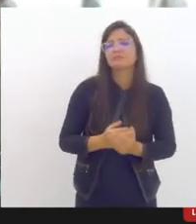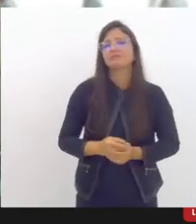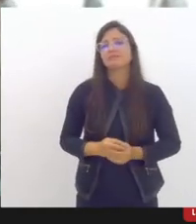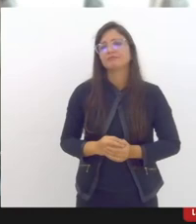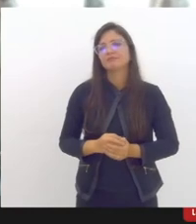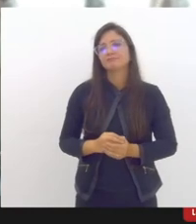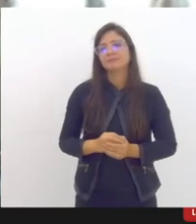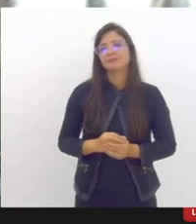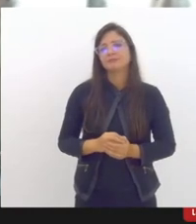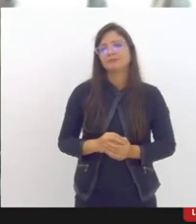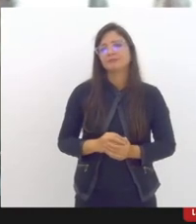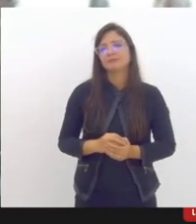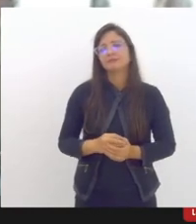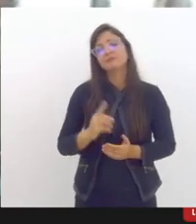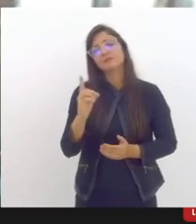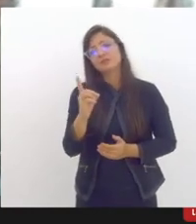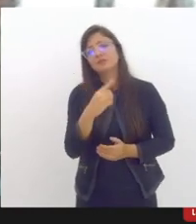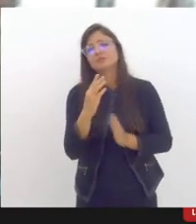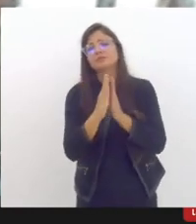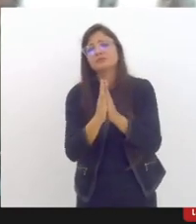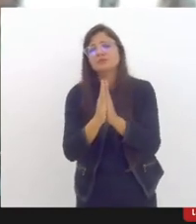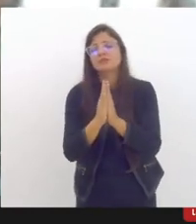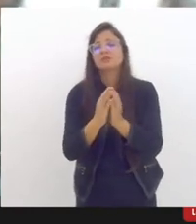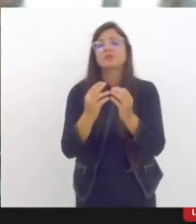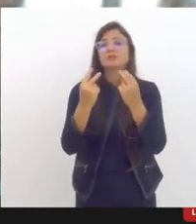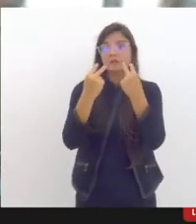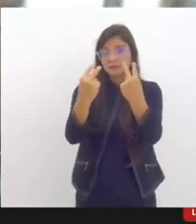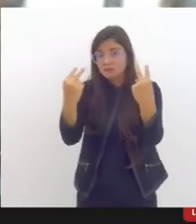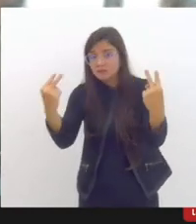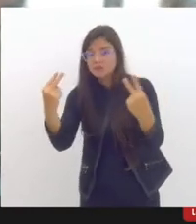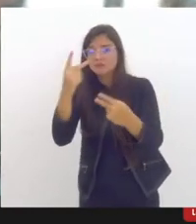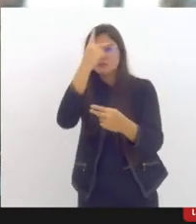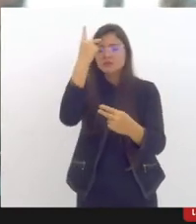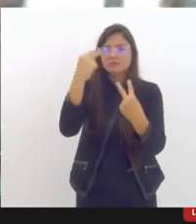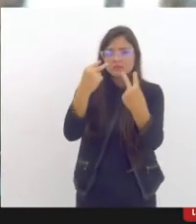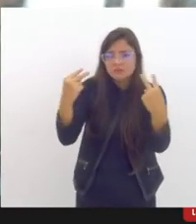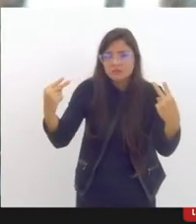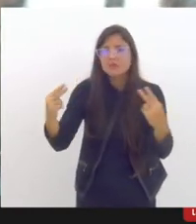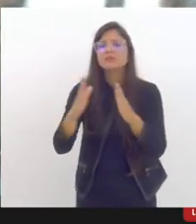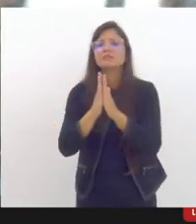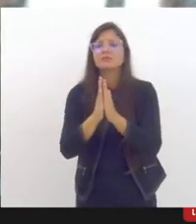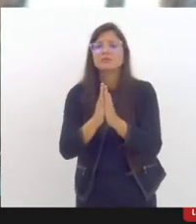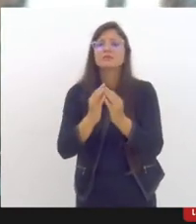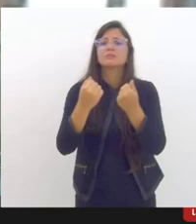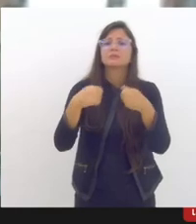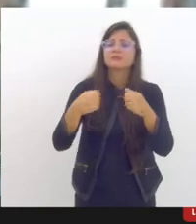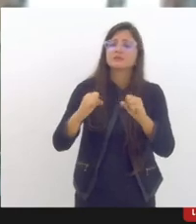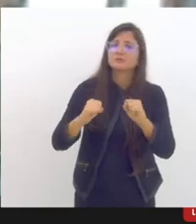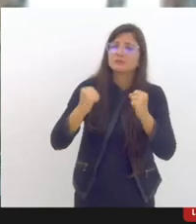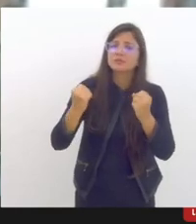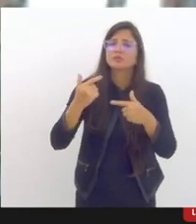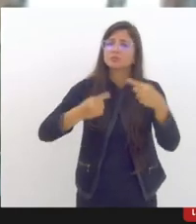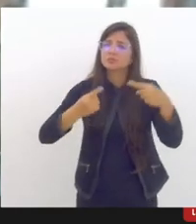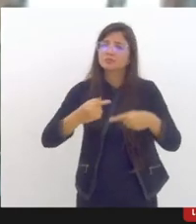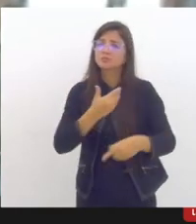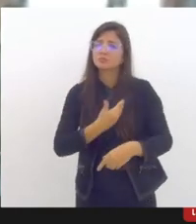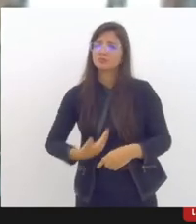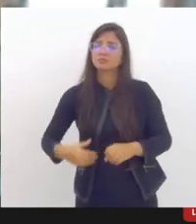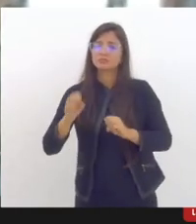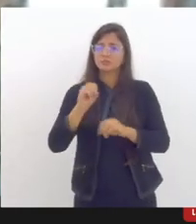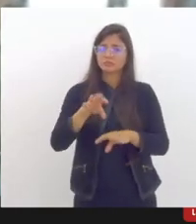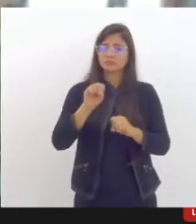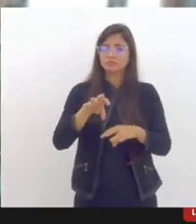ao público que nos assiste que o investimento de recursos públicos na política de educação pública não é custo é